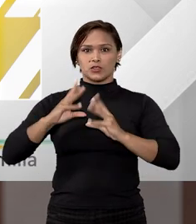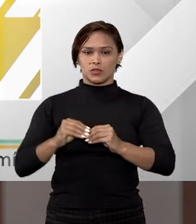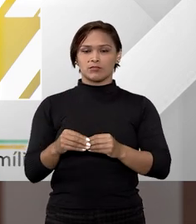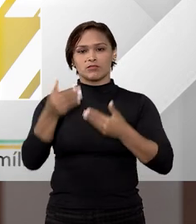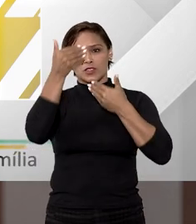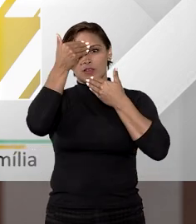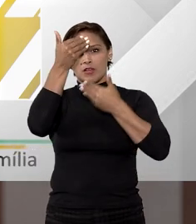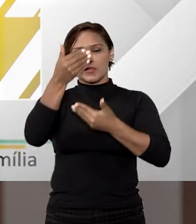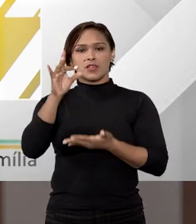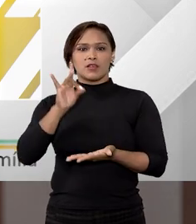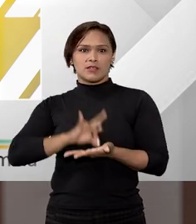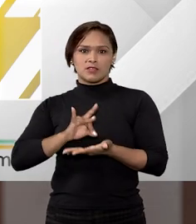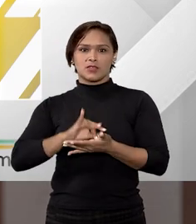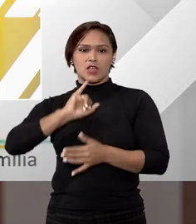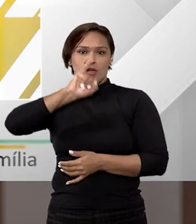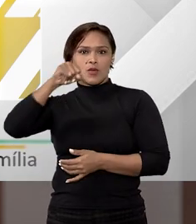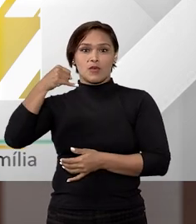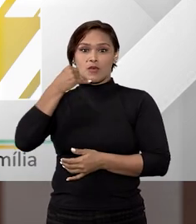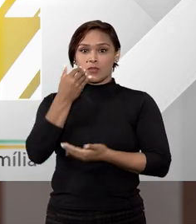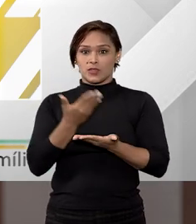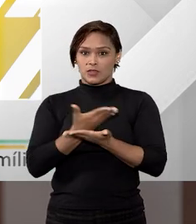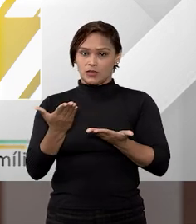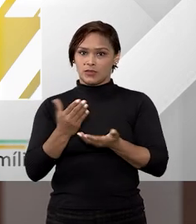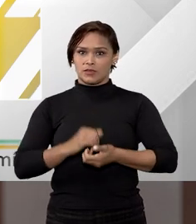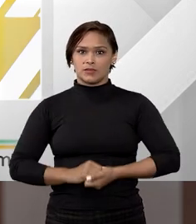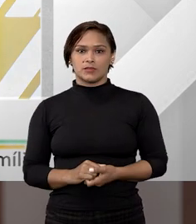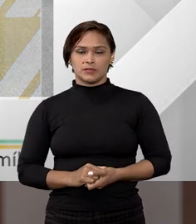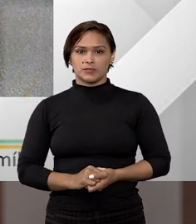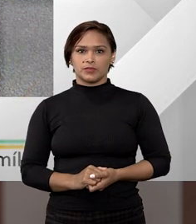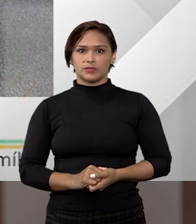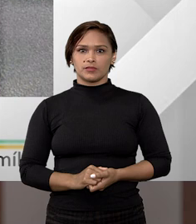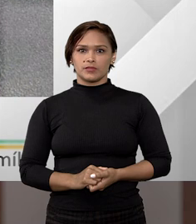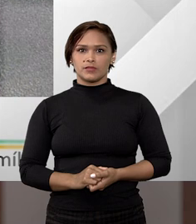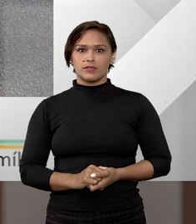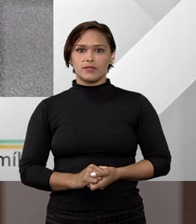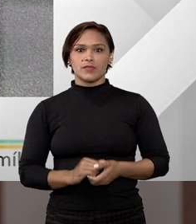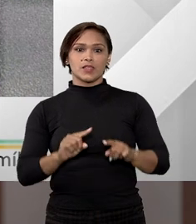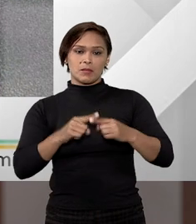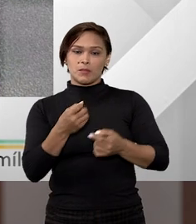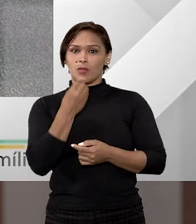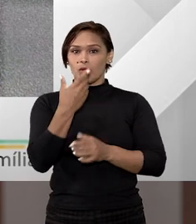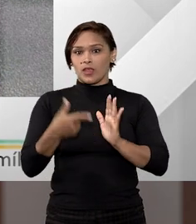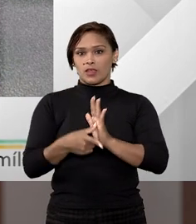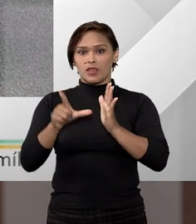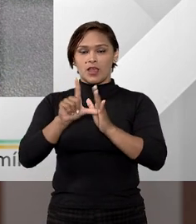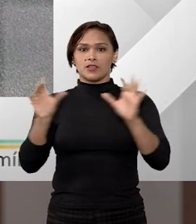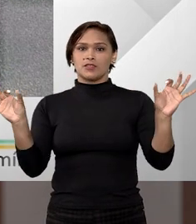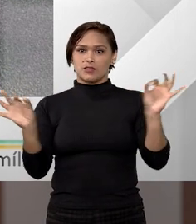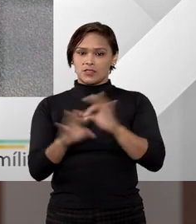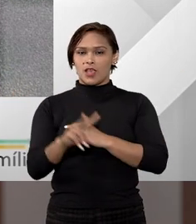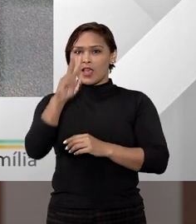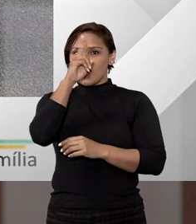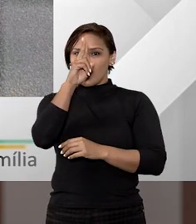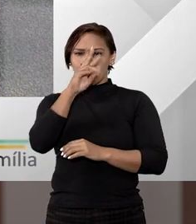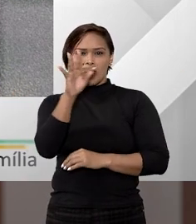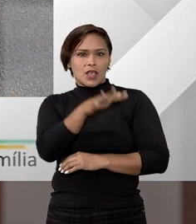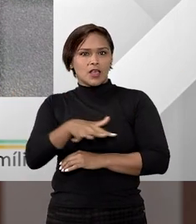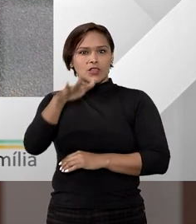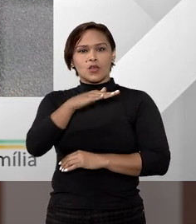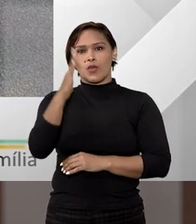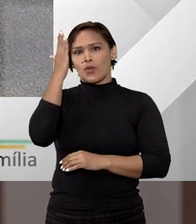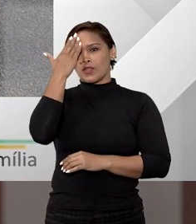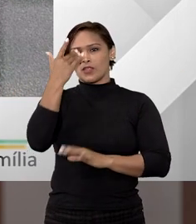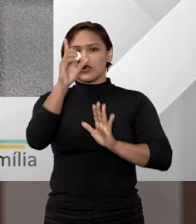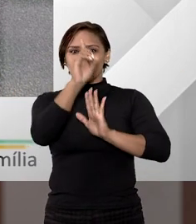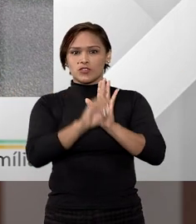mundo. Muito obrigado mais uma vez pela oportunidade de estar aqui. E é isso, pessoal. Antes de encerrar, eu lembro a você que o